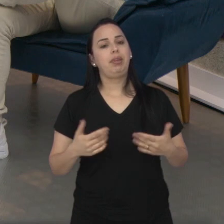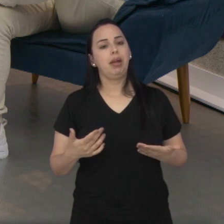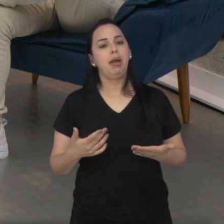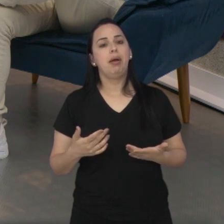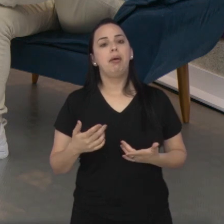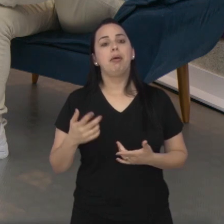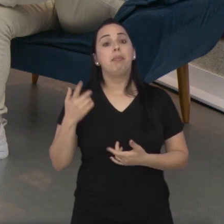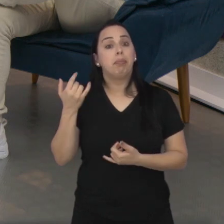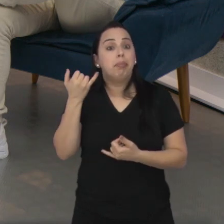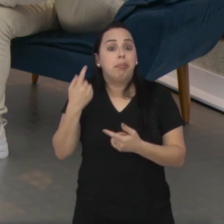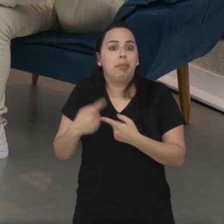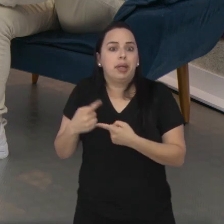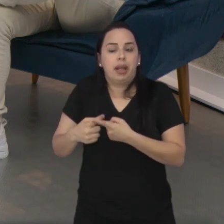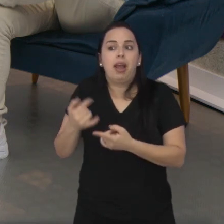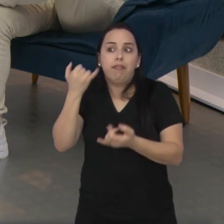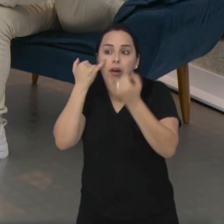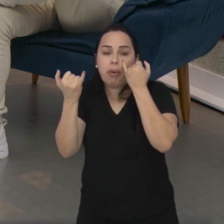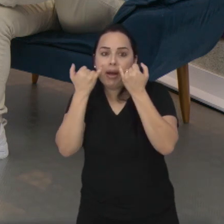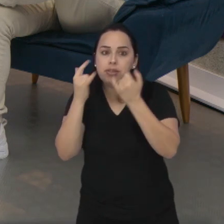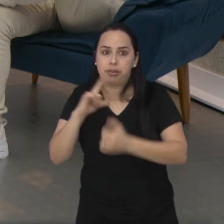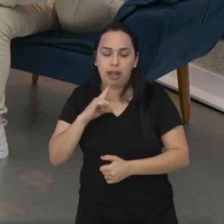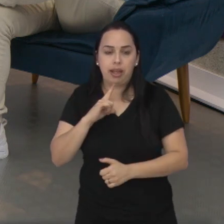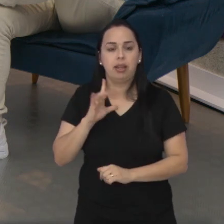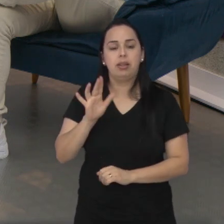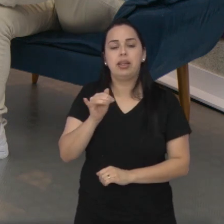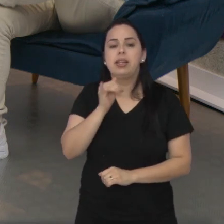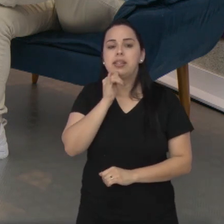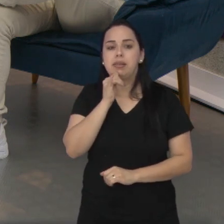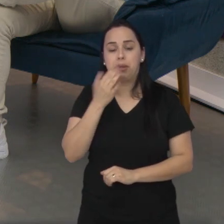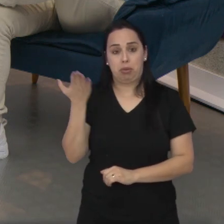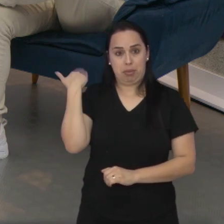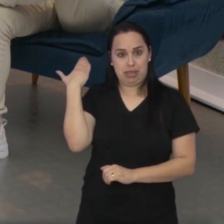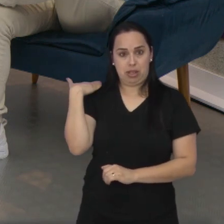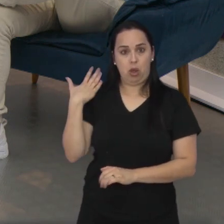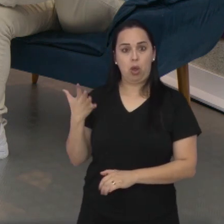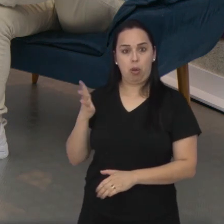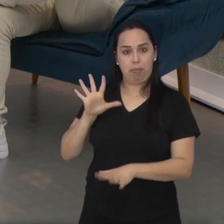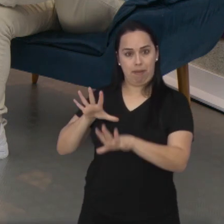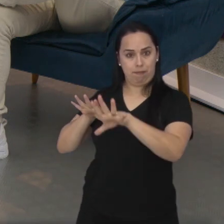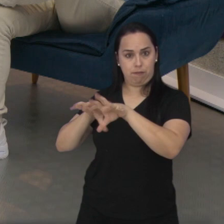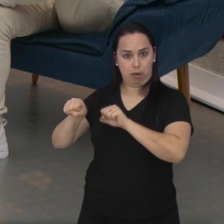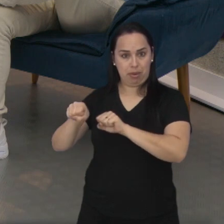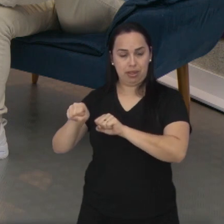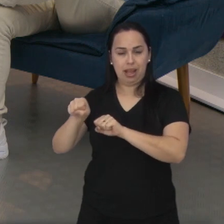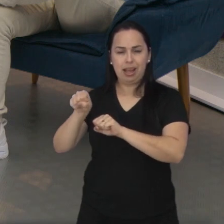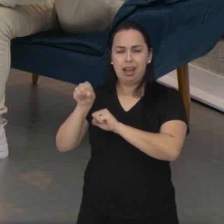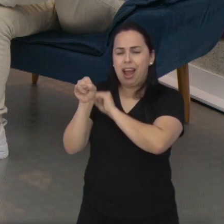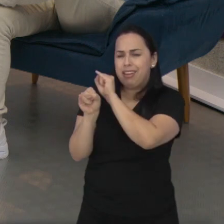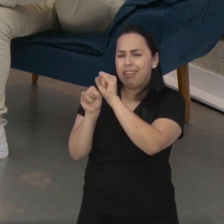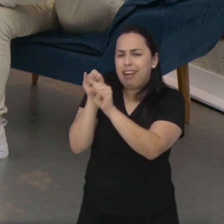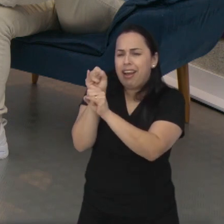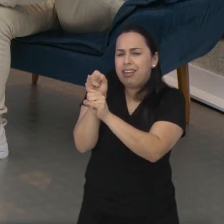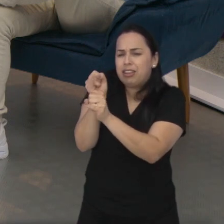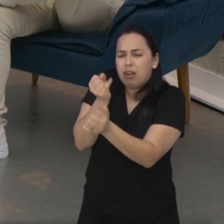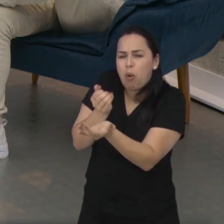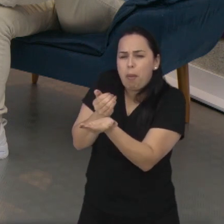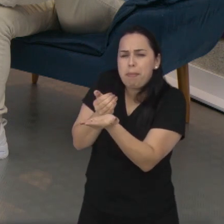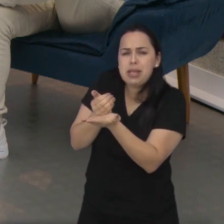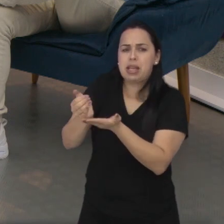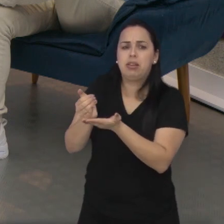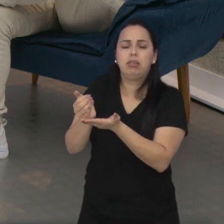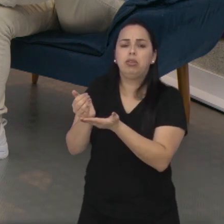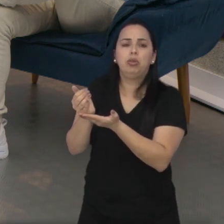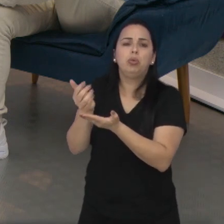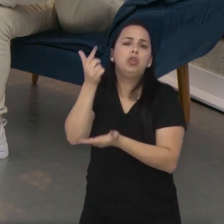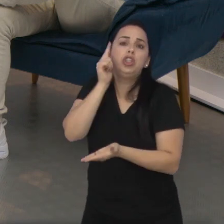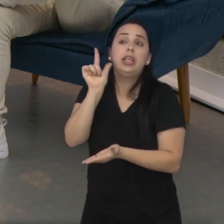justamente pela informação que chega. Quando eu me formei, a internet estava começando